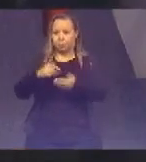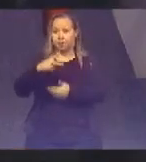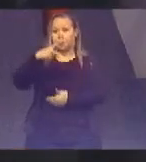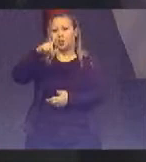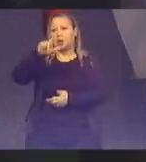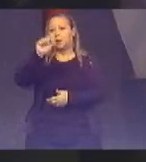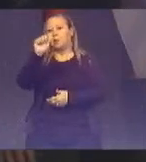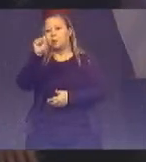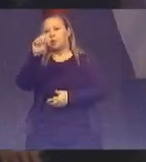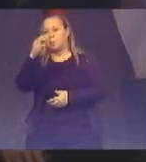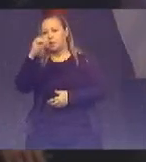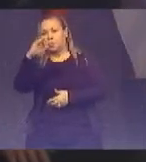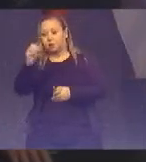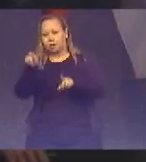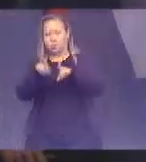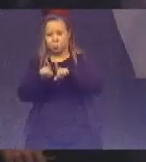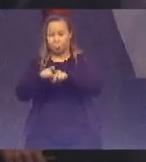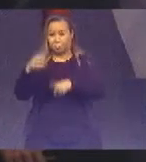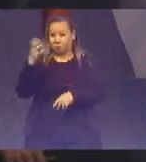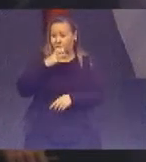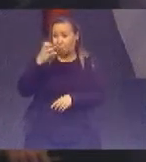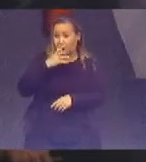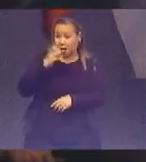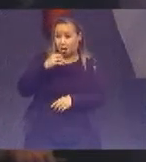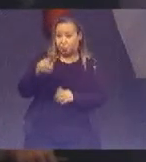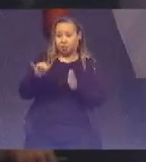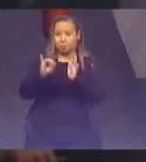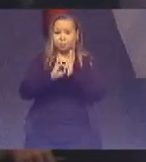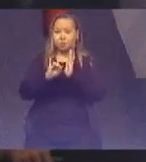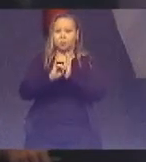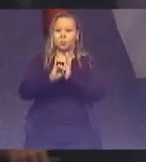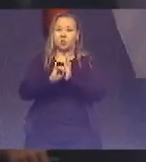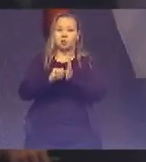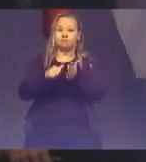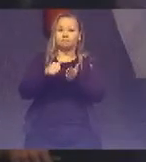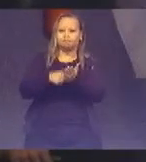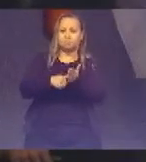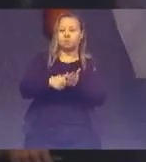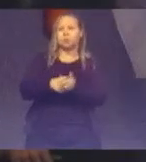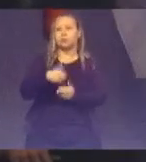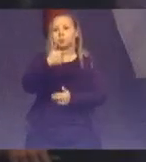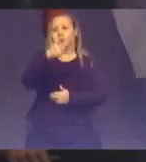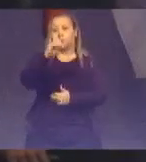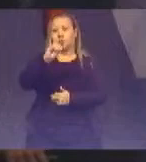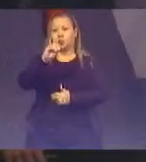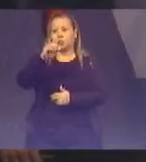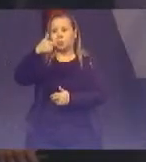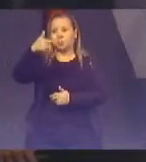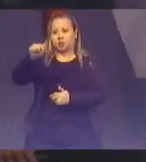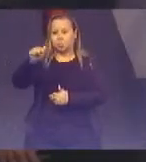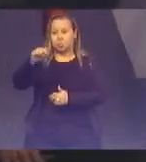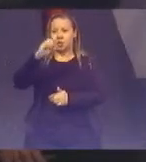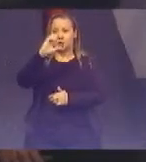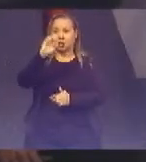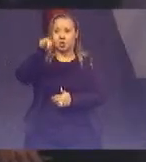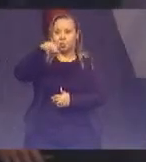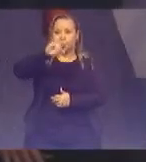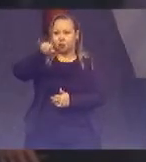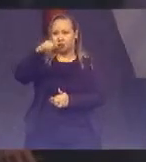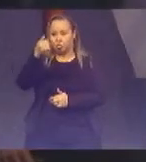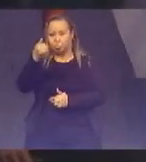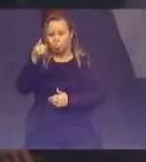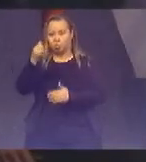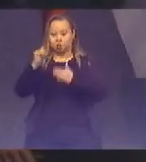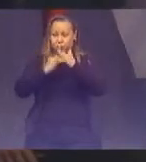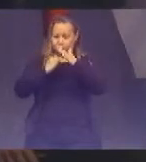rápida menção histórica, registro que no dia 23 de maio de 2017, o CNJ instituiu seu plano de